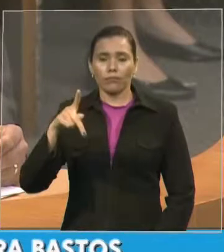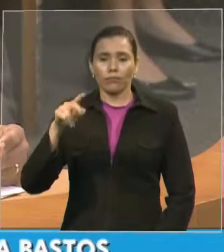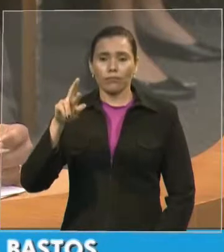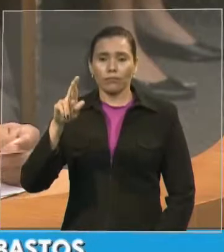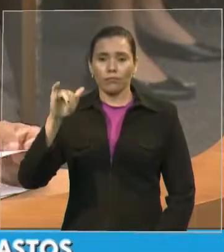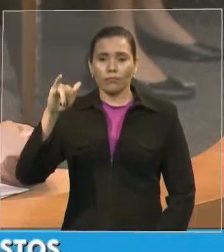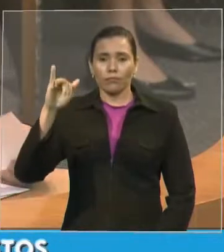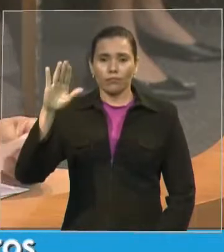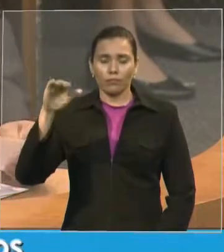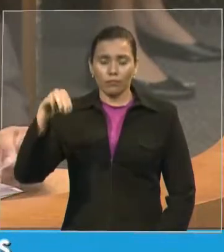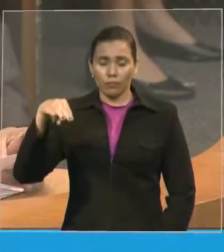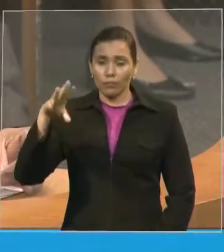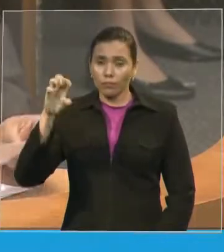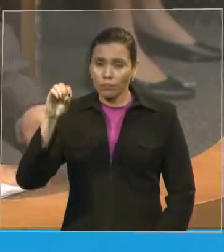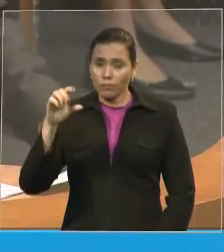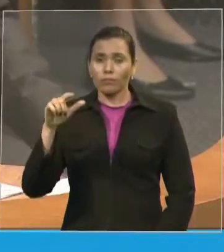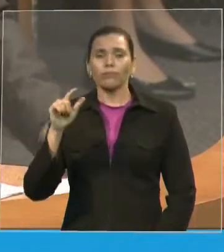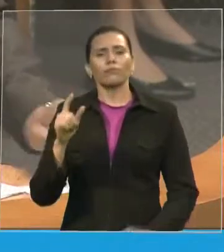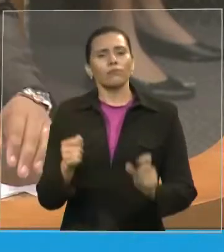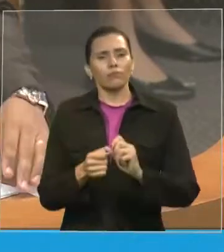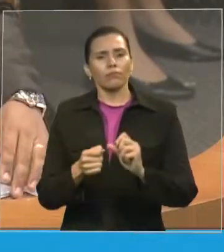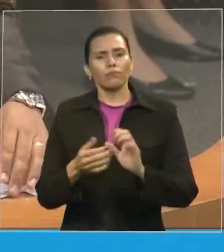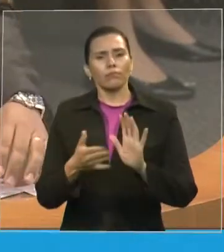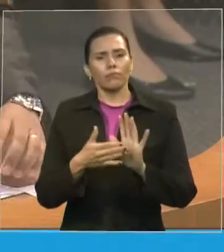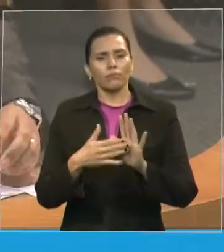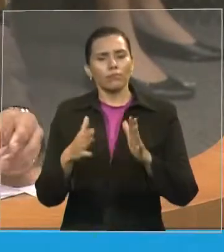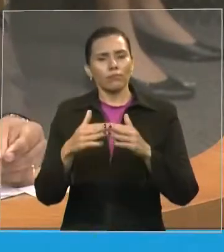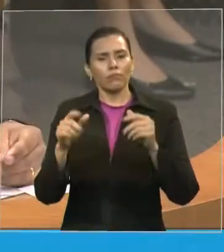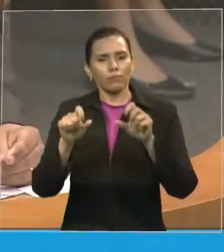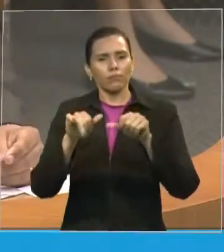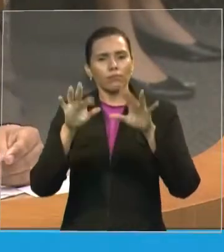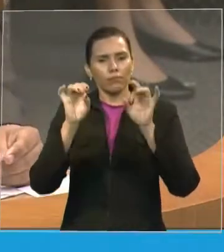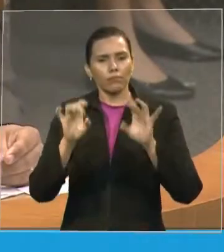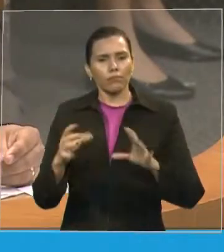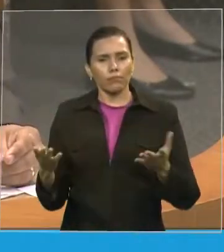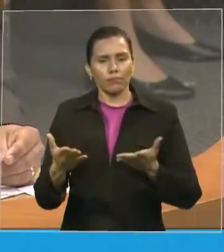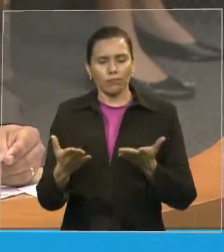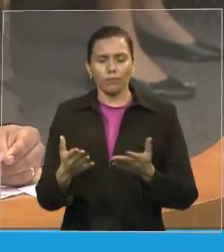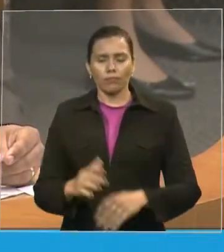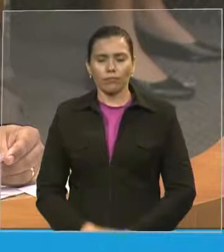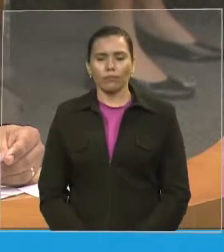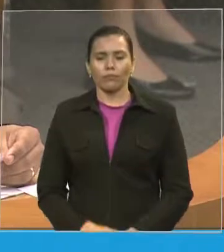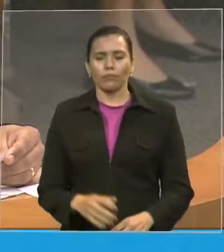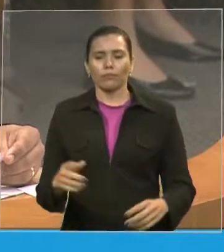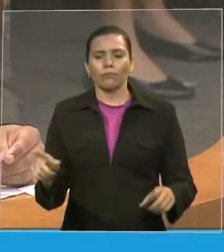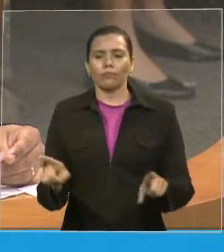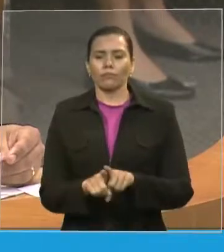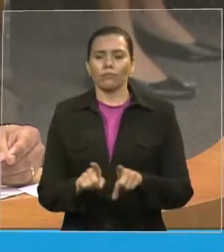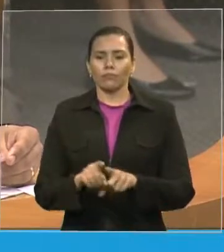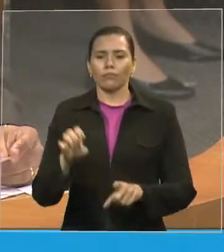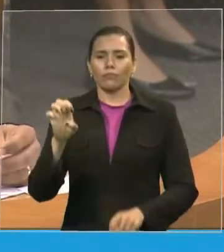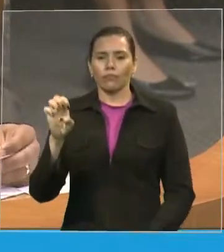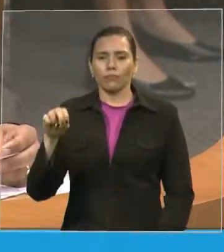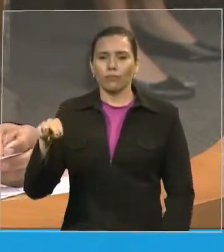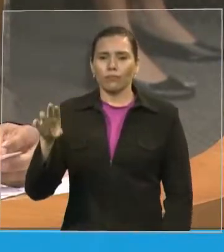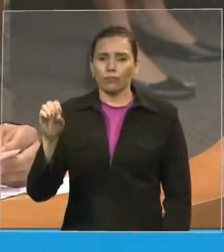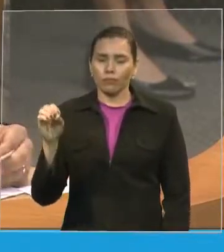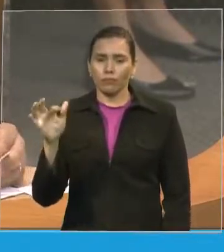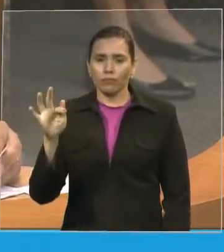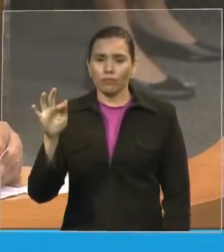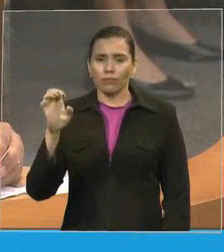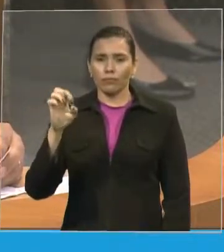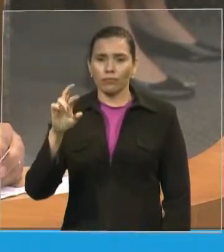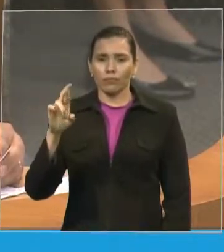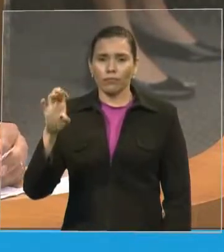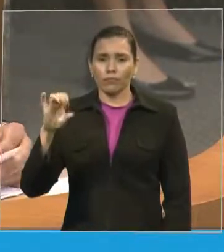com essa homenagem. Cumprimentar o senhor Eno Ferreira, secretário de Estado,